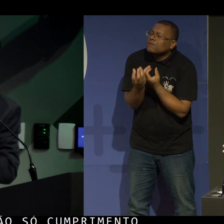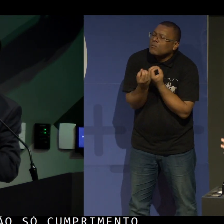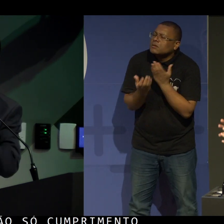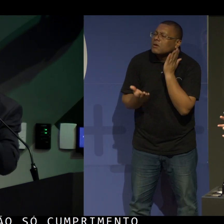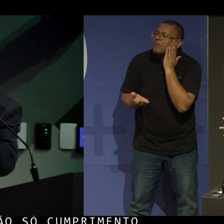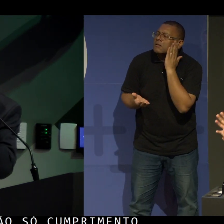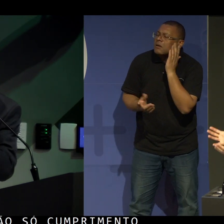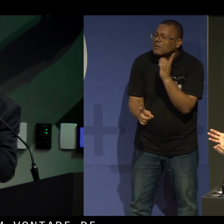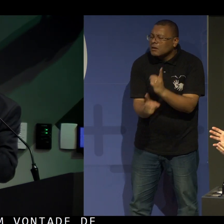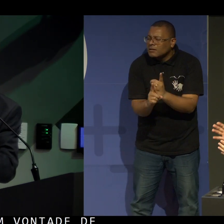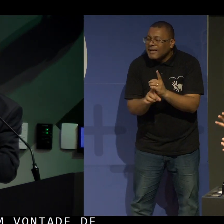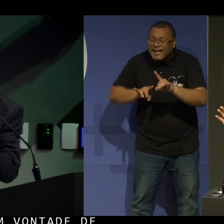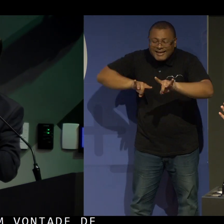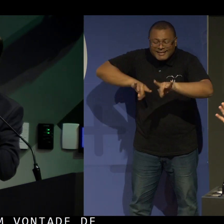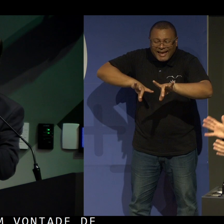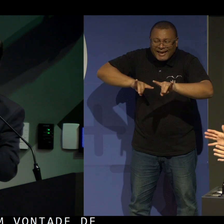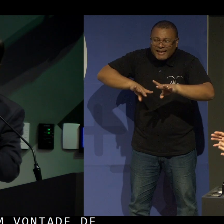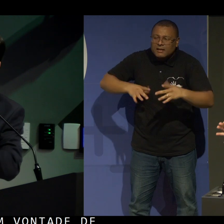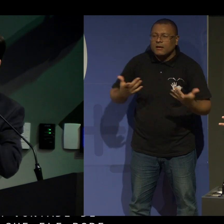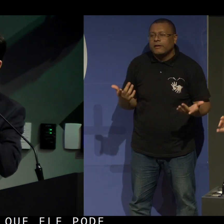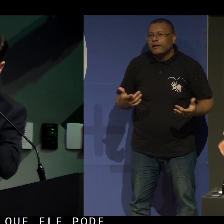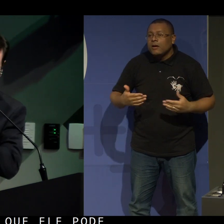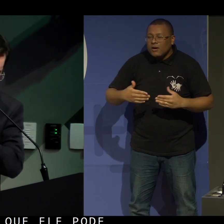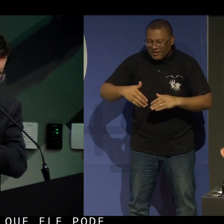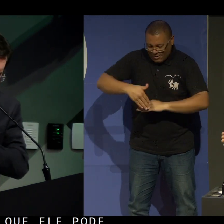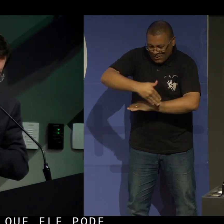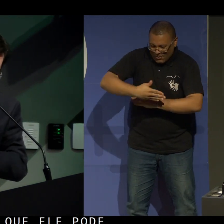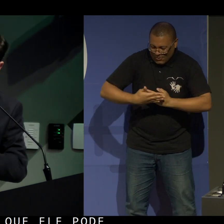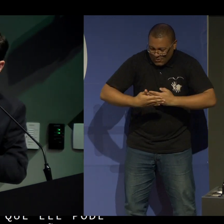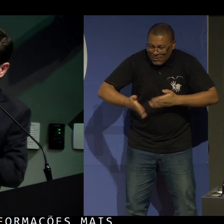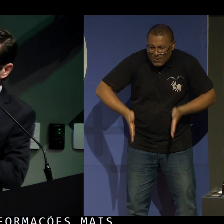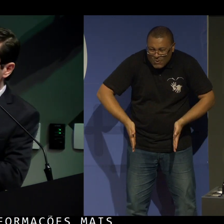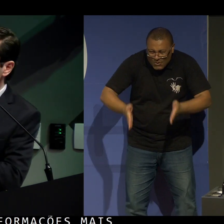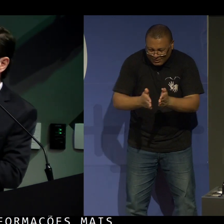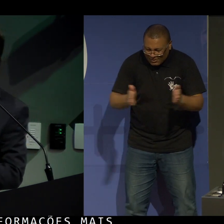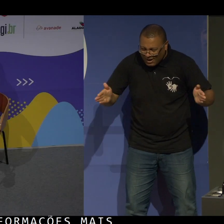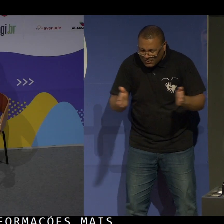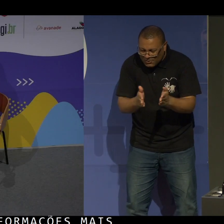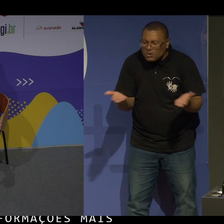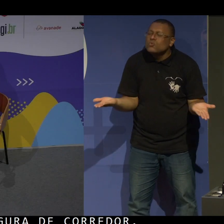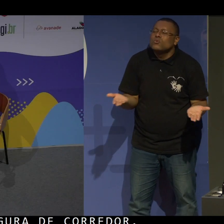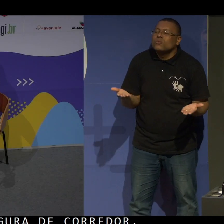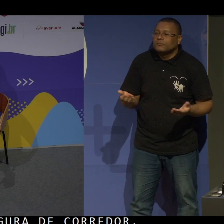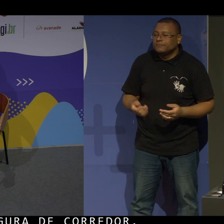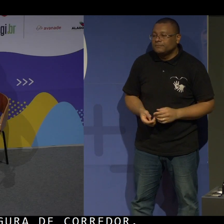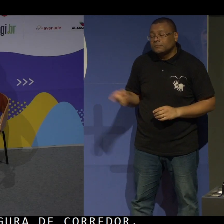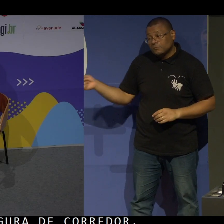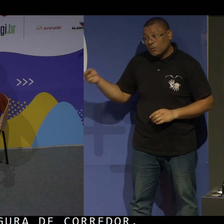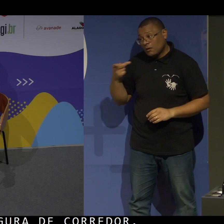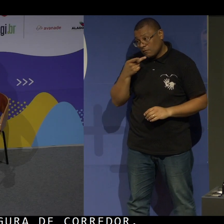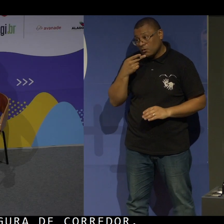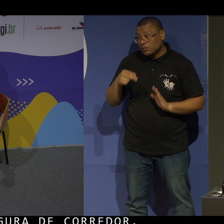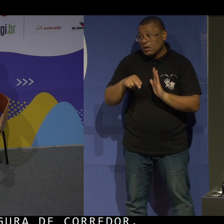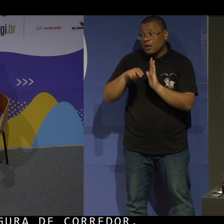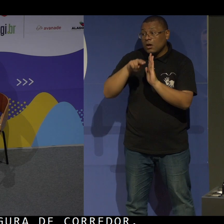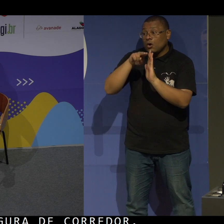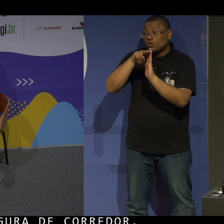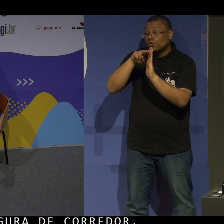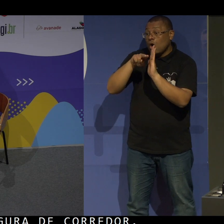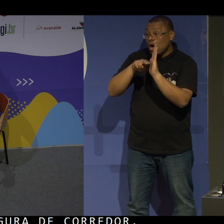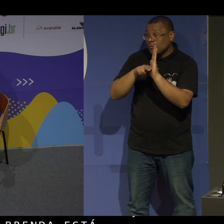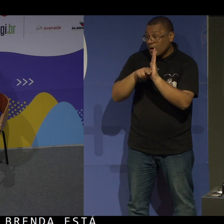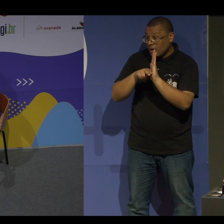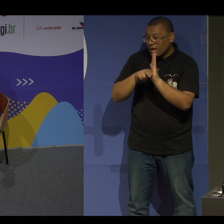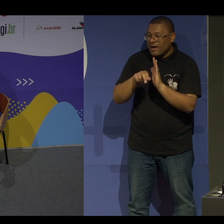informações mais técnicas de largura, de corredor, tudo isso que a Brenda está perguntando? Tem as normas de acessibilidade da BNT,